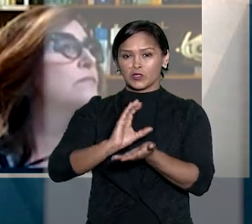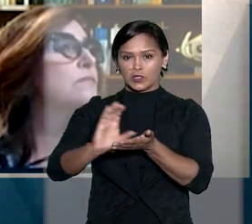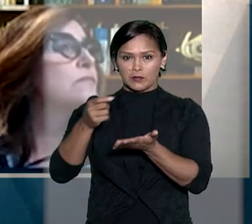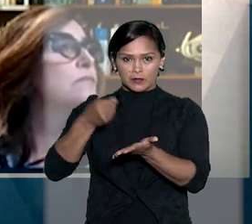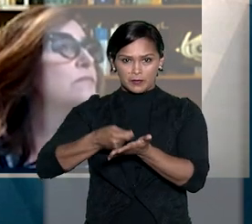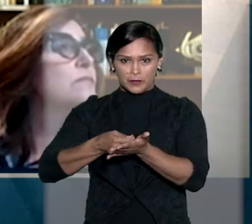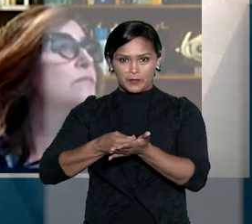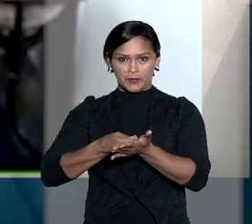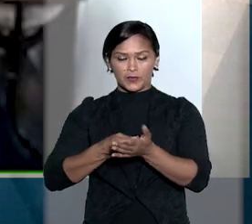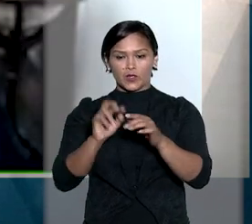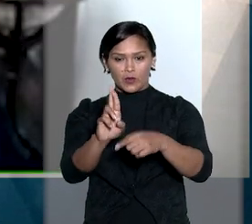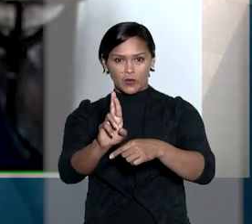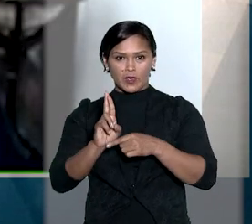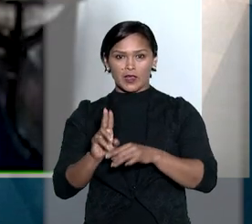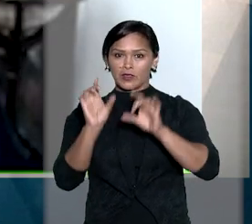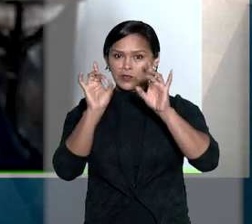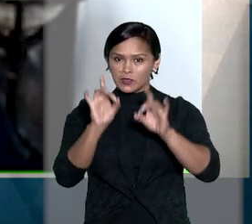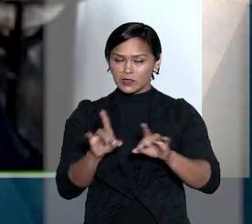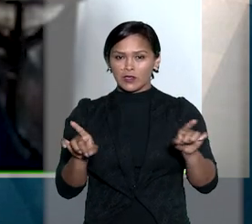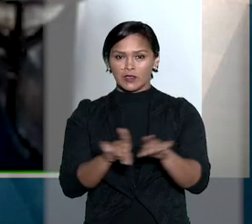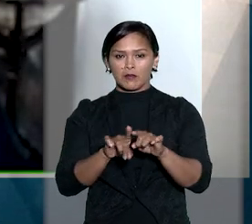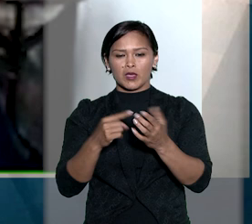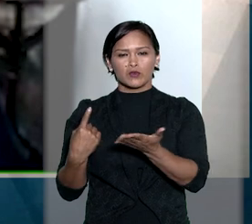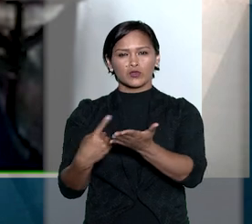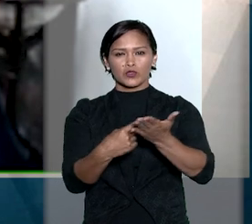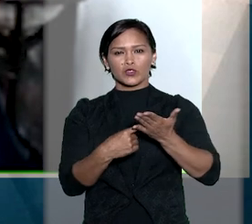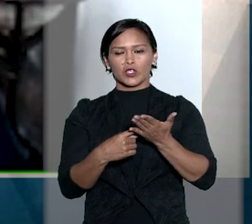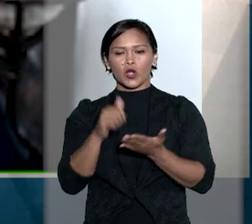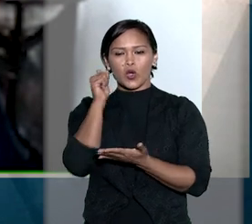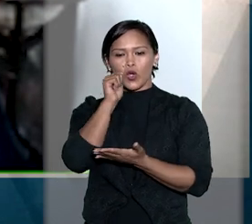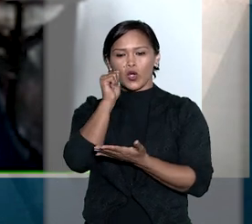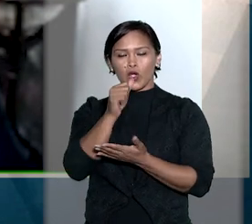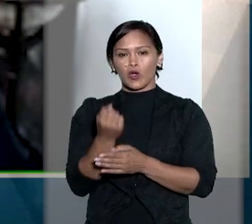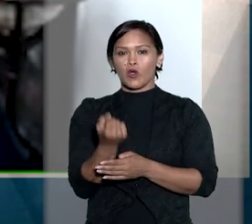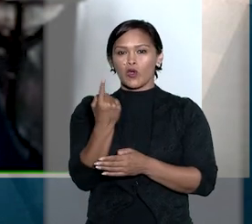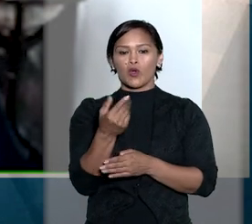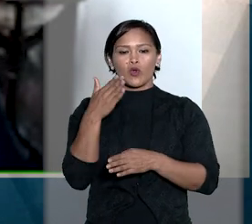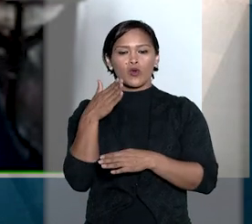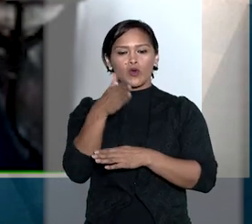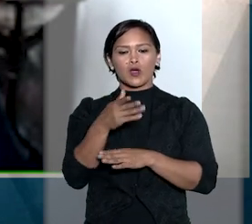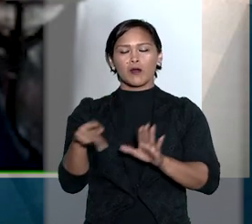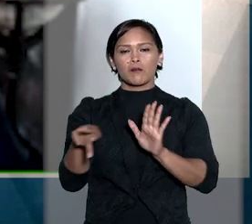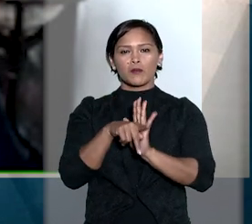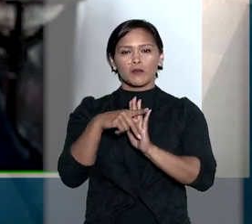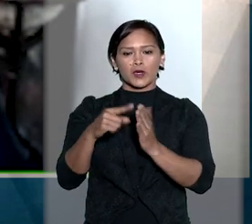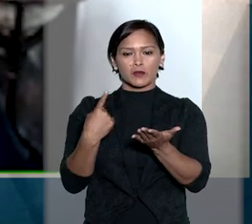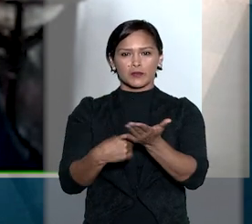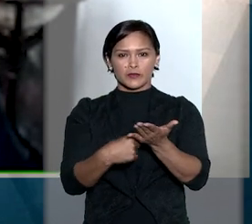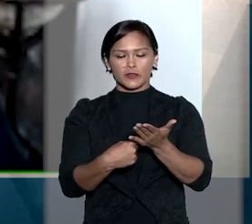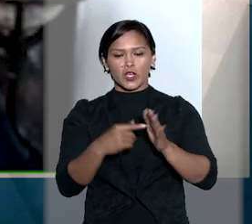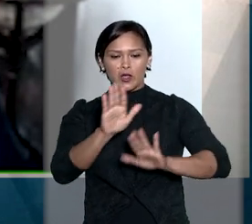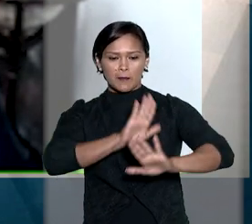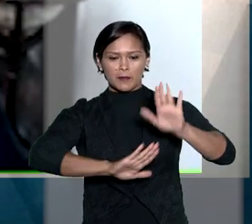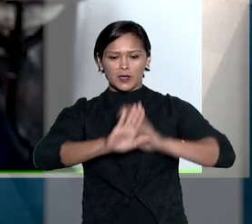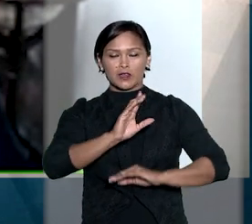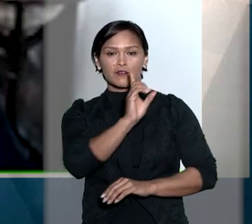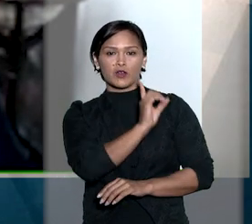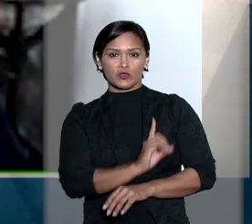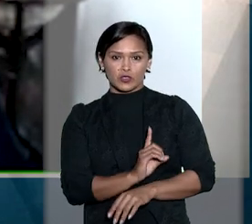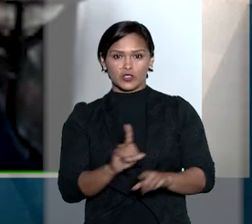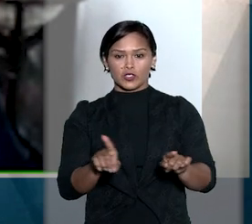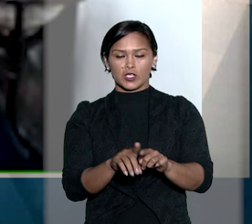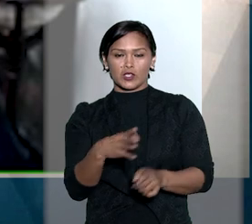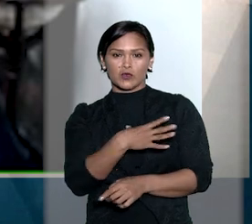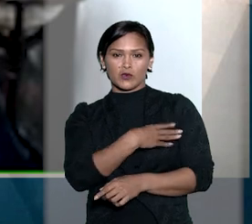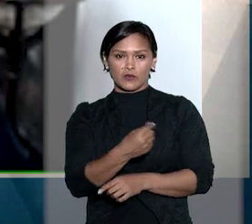pedido de indenização. O relator destacou que, de acordo com a recorrente, o único objetivo ao firmar o acordo foi preservar os